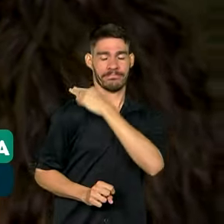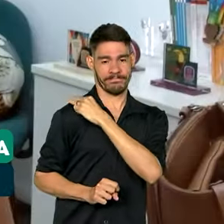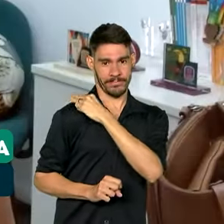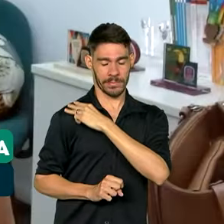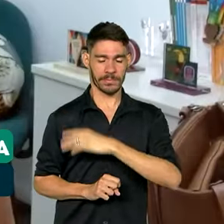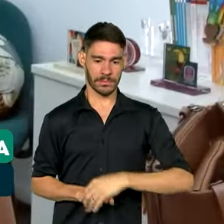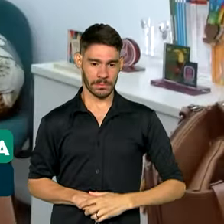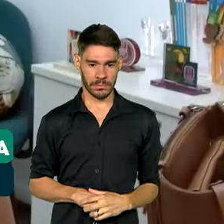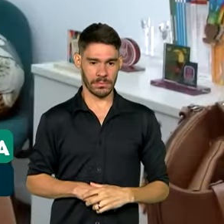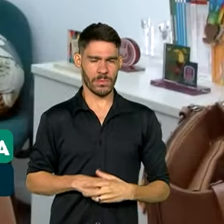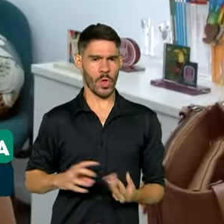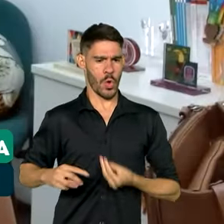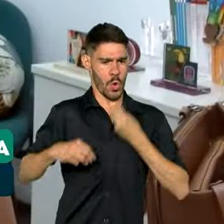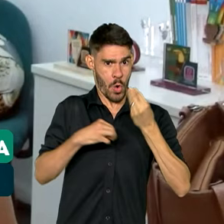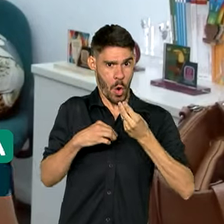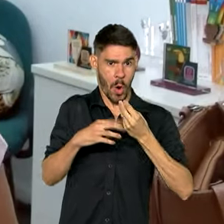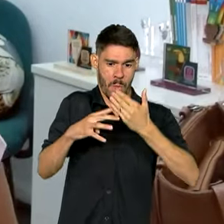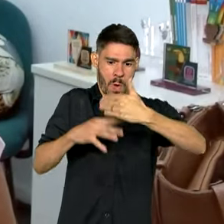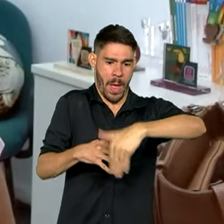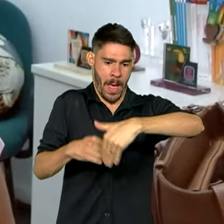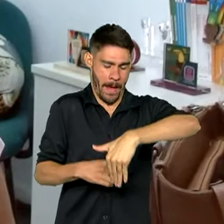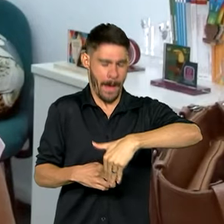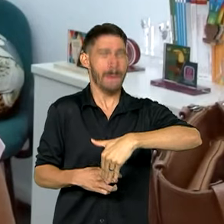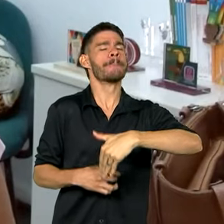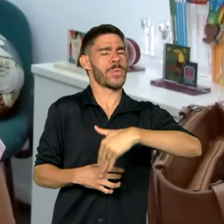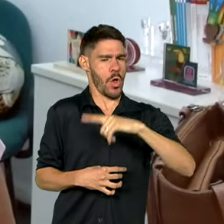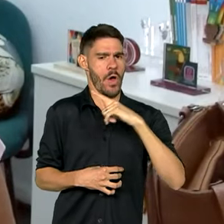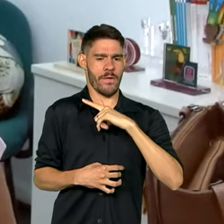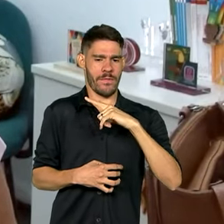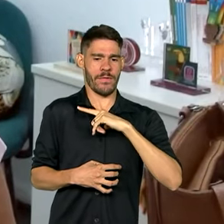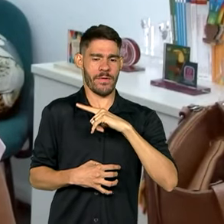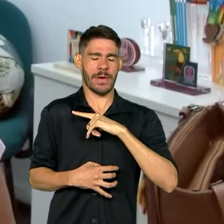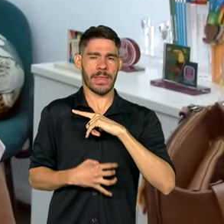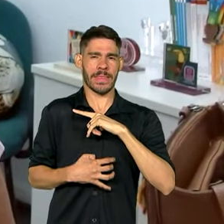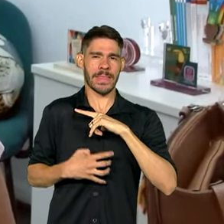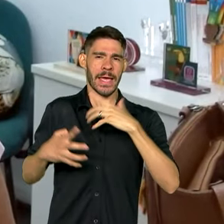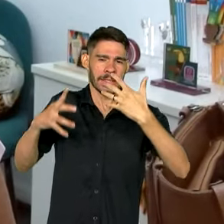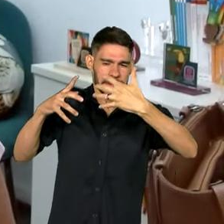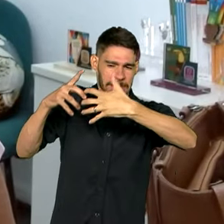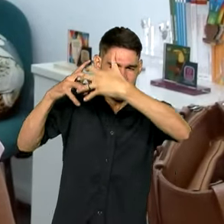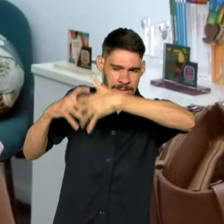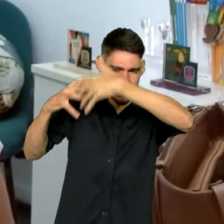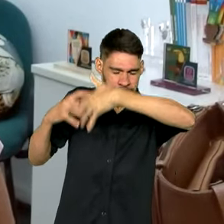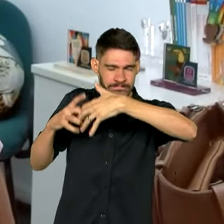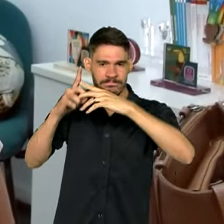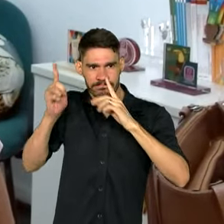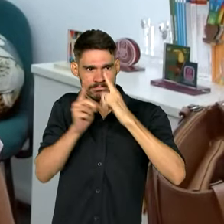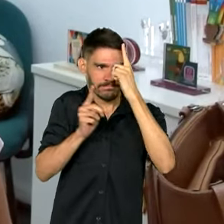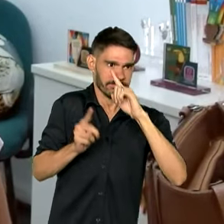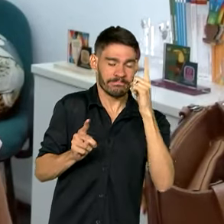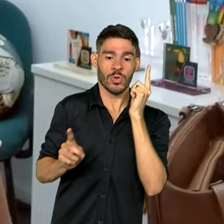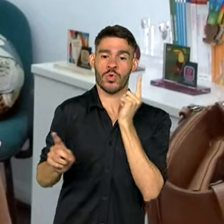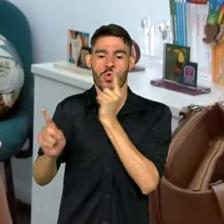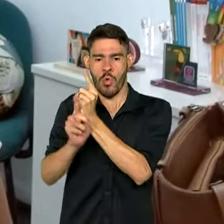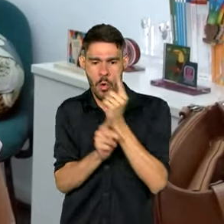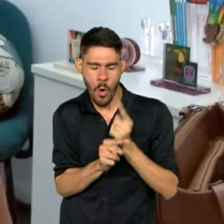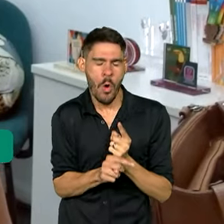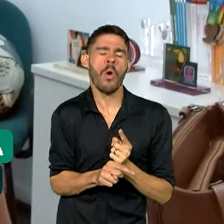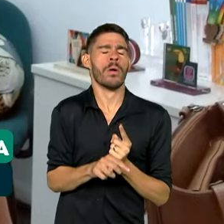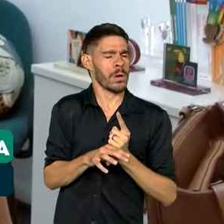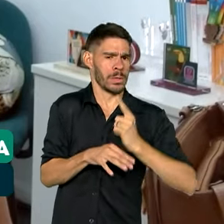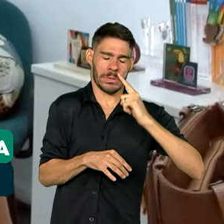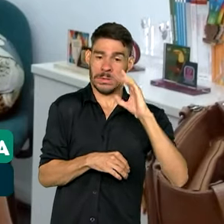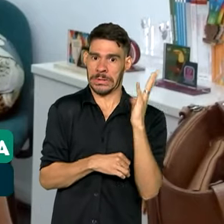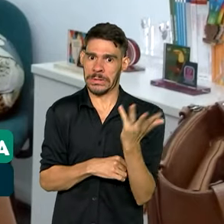médio. Através de uma prova olímpica, onde a gente preza pelo raciocínio lógico e pela criatividade, nós descobrimos talentos, assim,